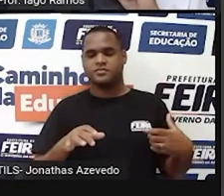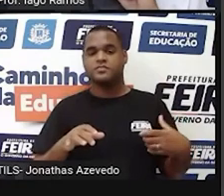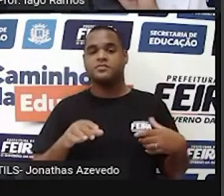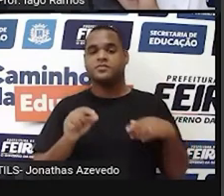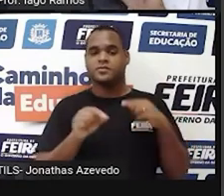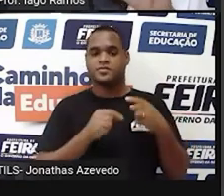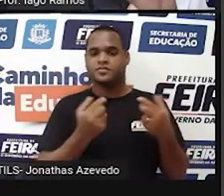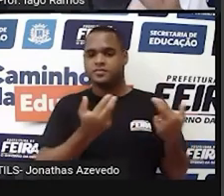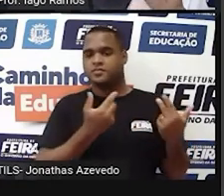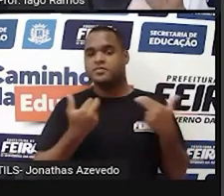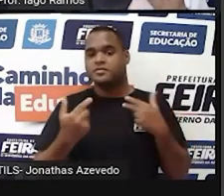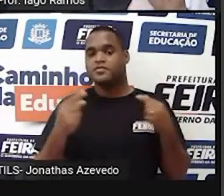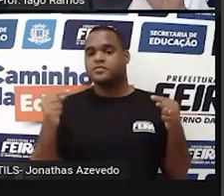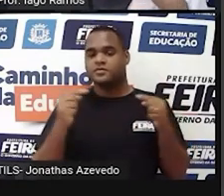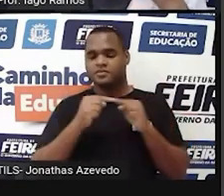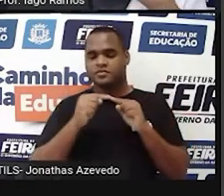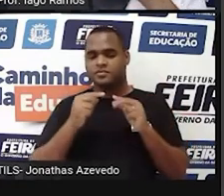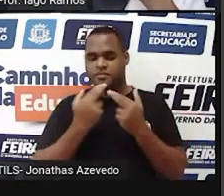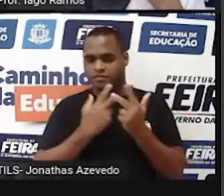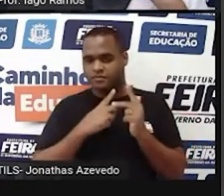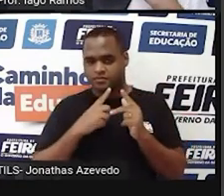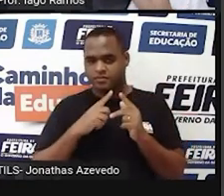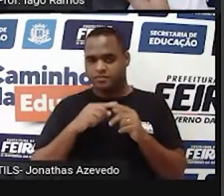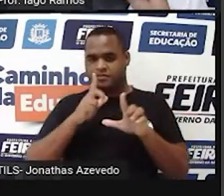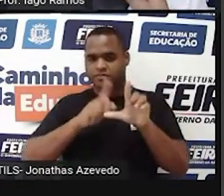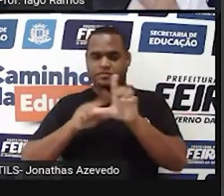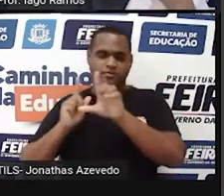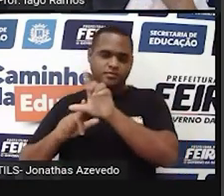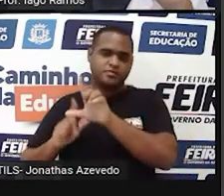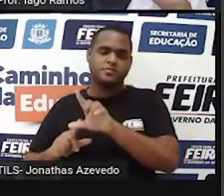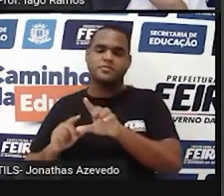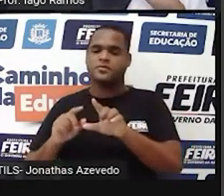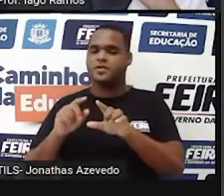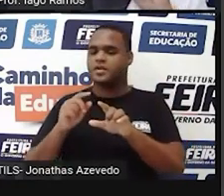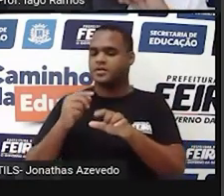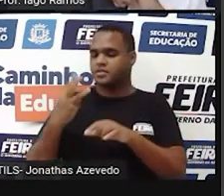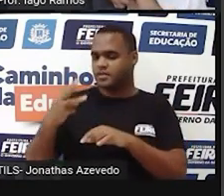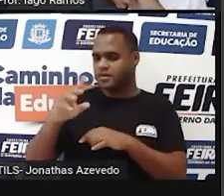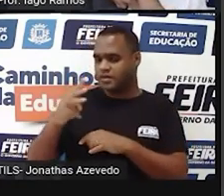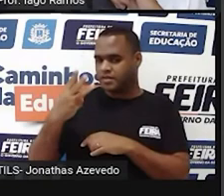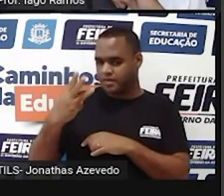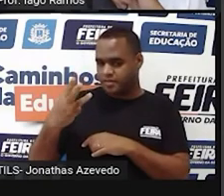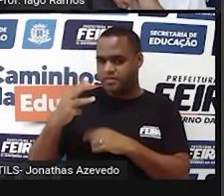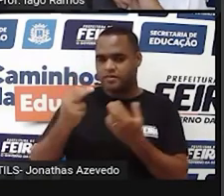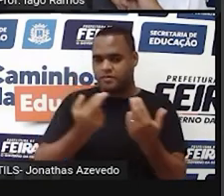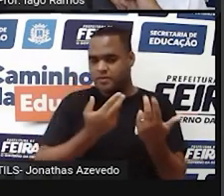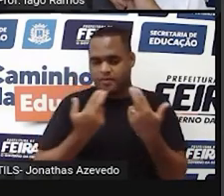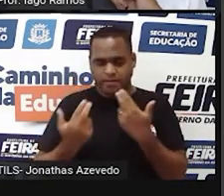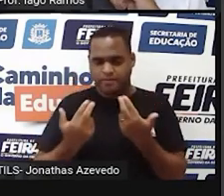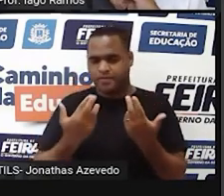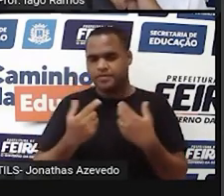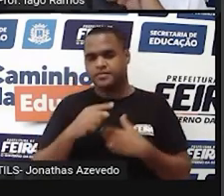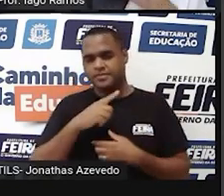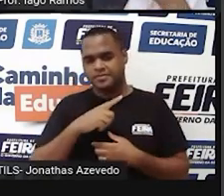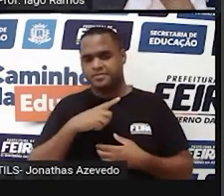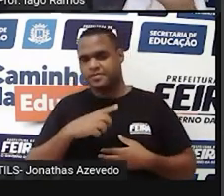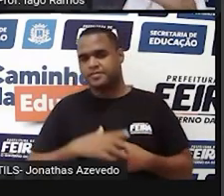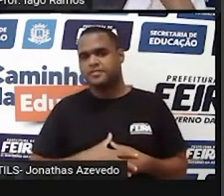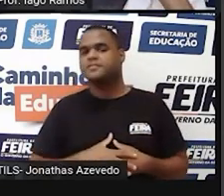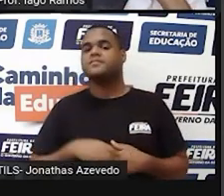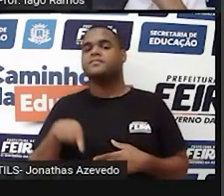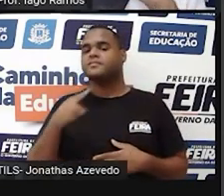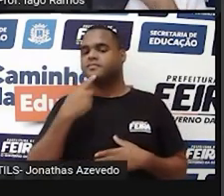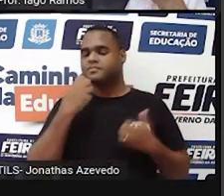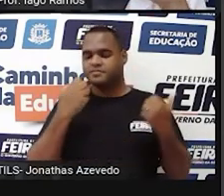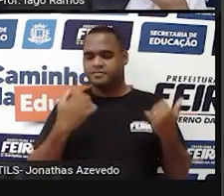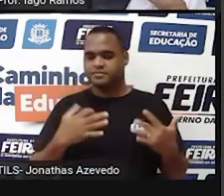mesma. Então por isso que eu chamei ali as três letrinhas de L, porque tem a mesma medida. Tá bom? E o que